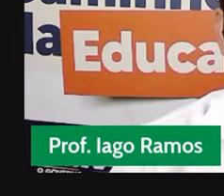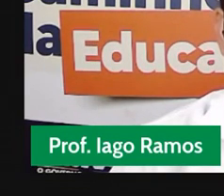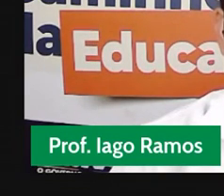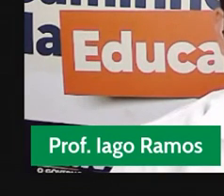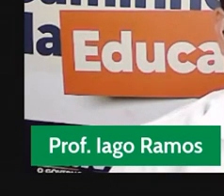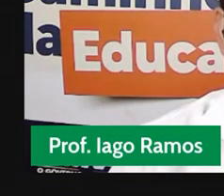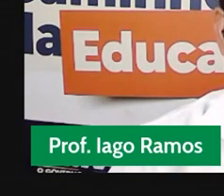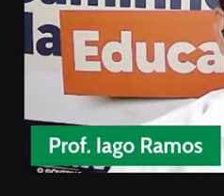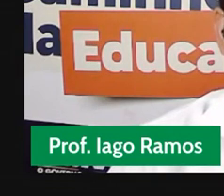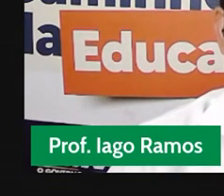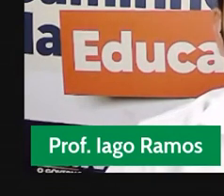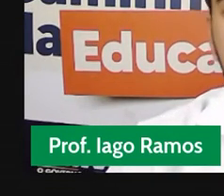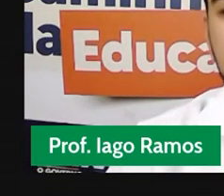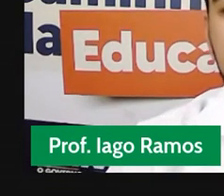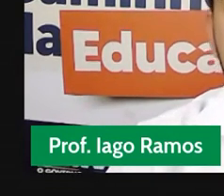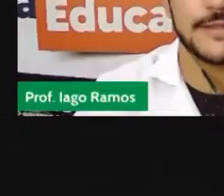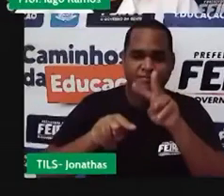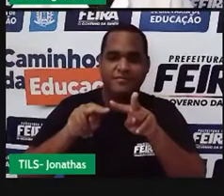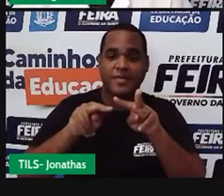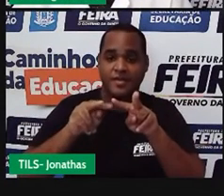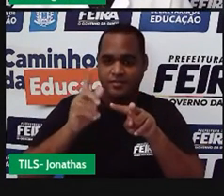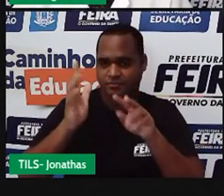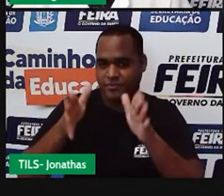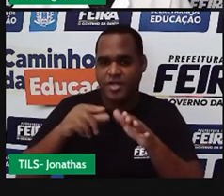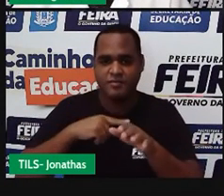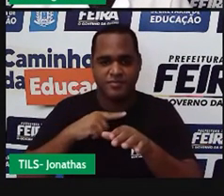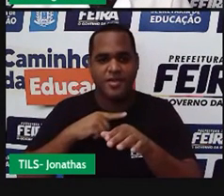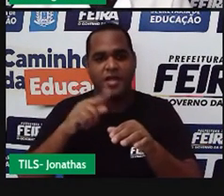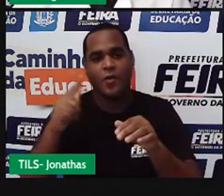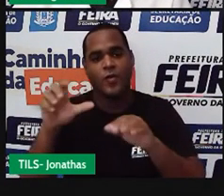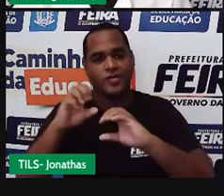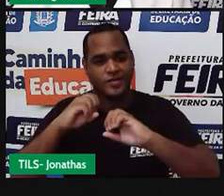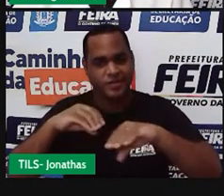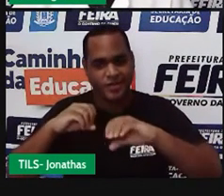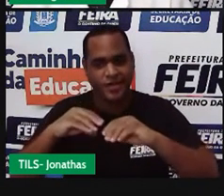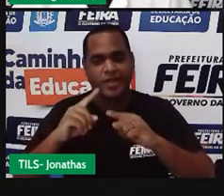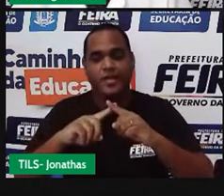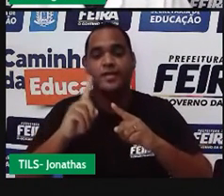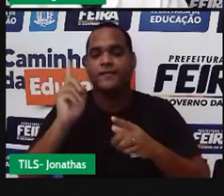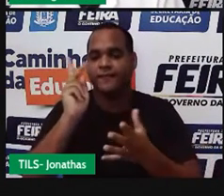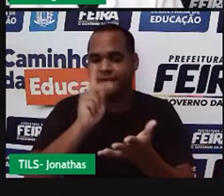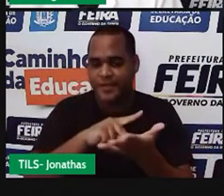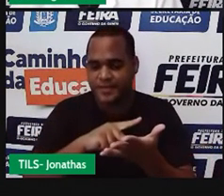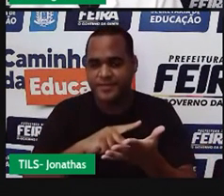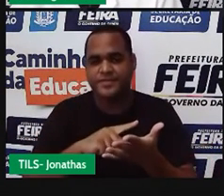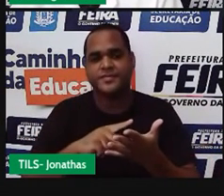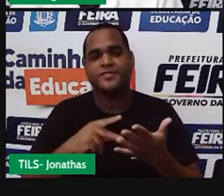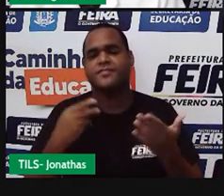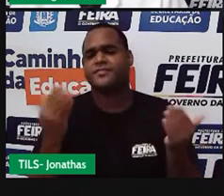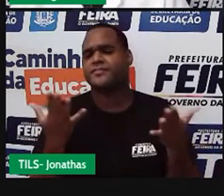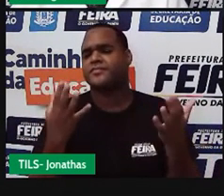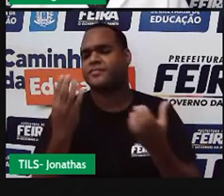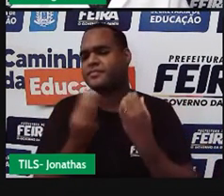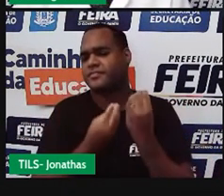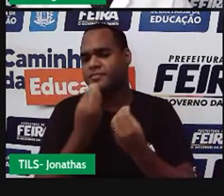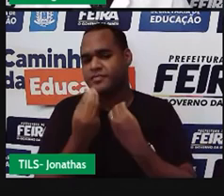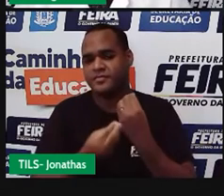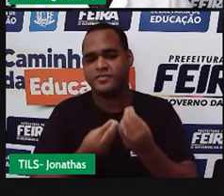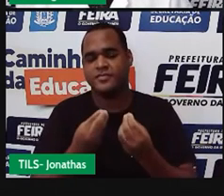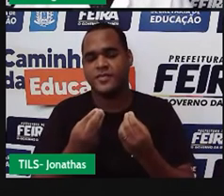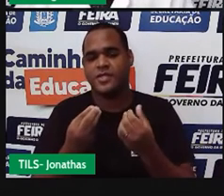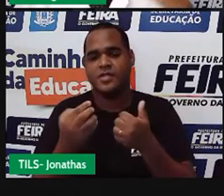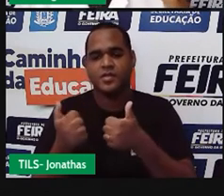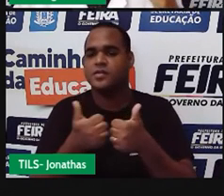quadro virtual, fez a nossa aula acontecer, e aí, agora, é importante